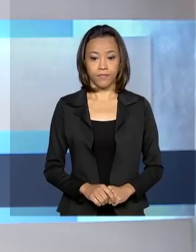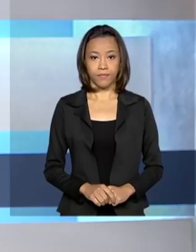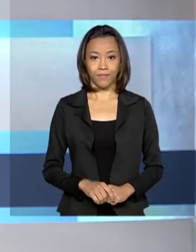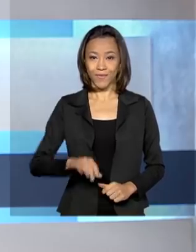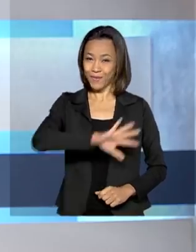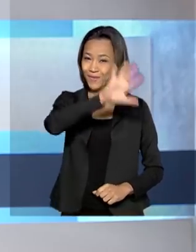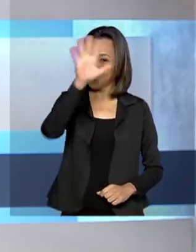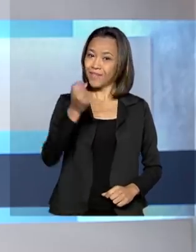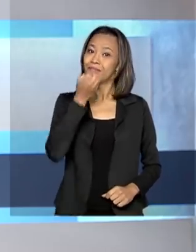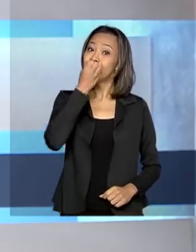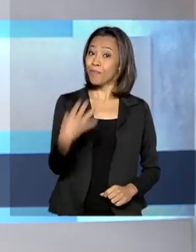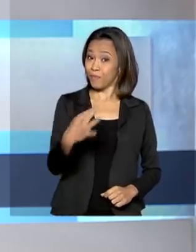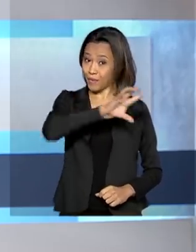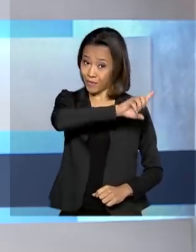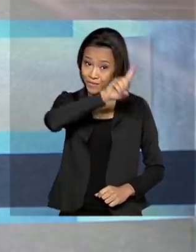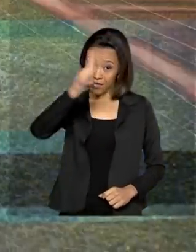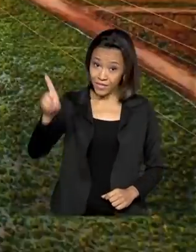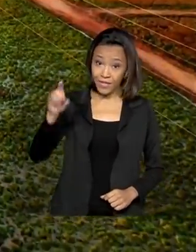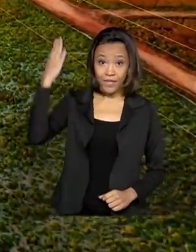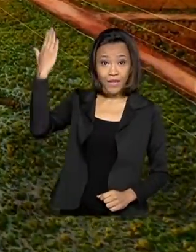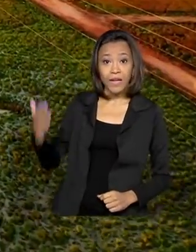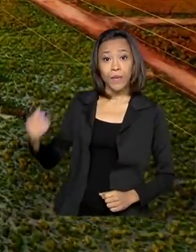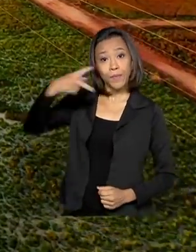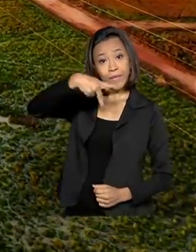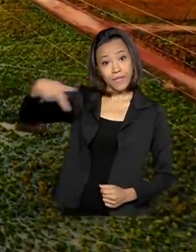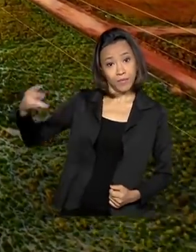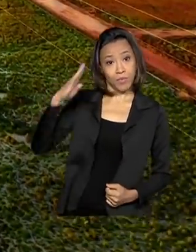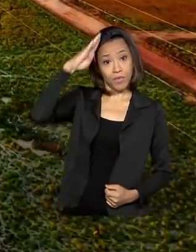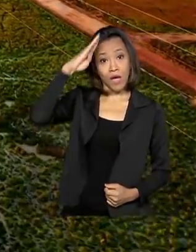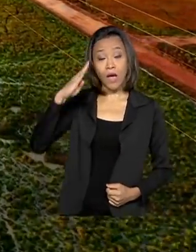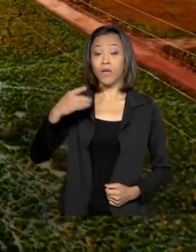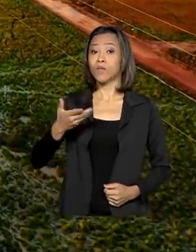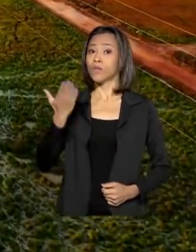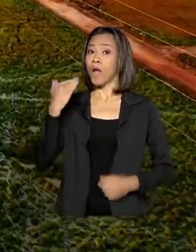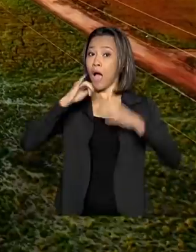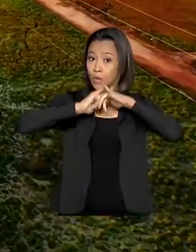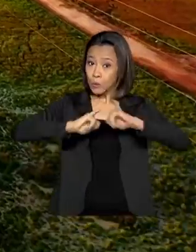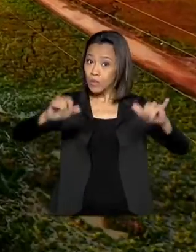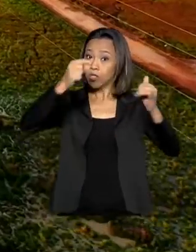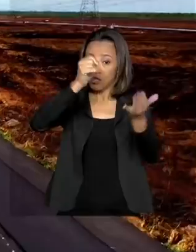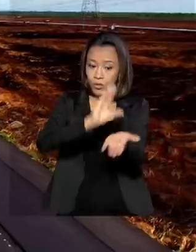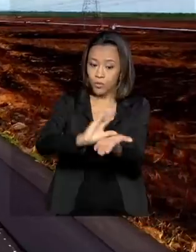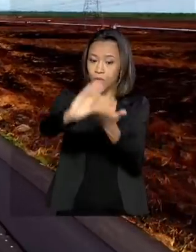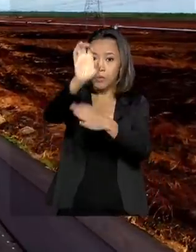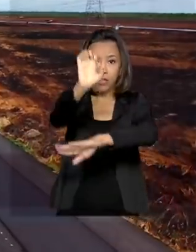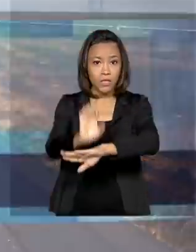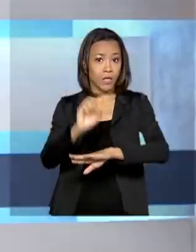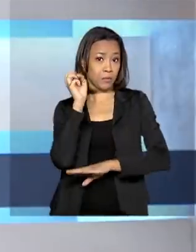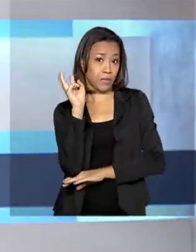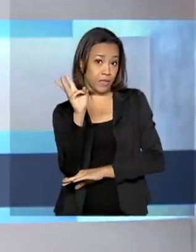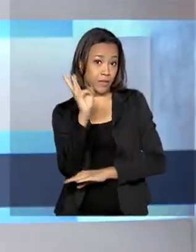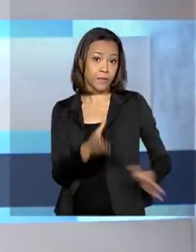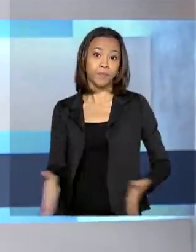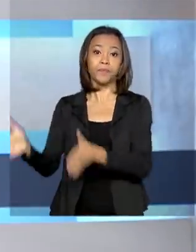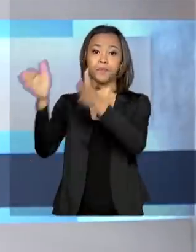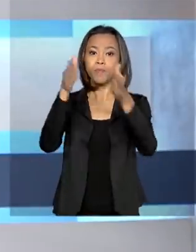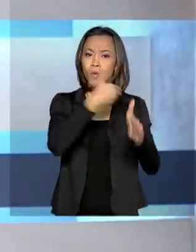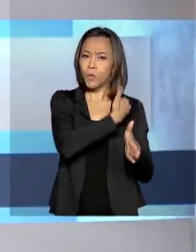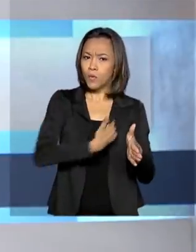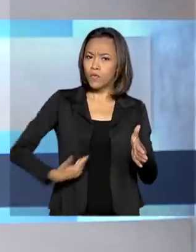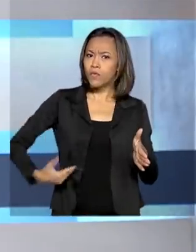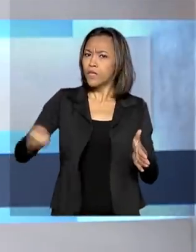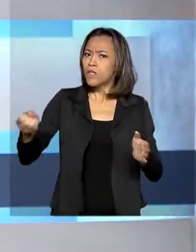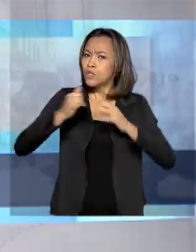Olá, bom dia! Presidente Jair Bolsonaro anuncia investimentos no estado do Maranhão. Governo divulga